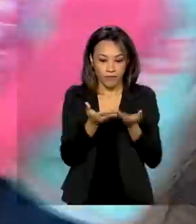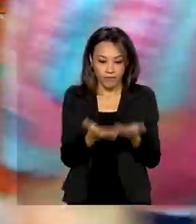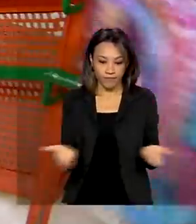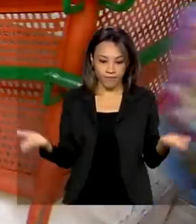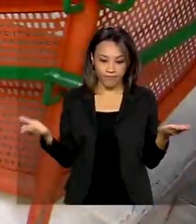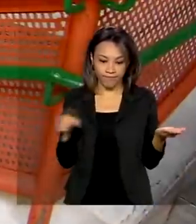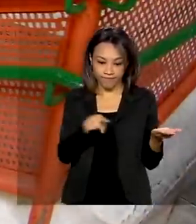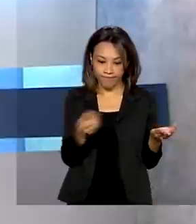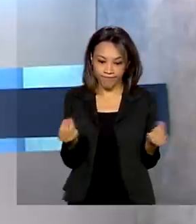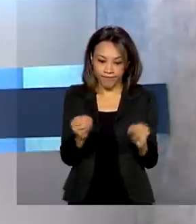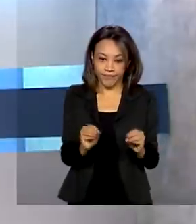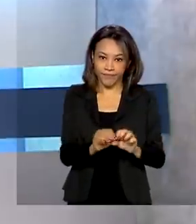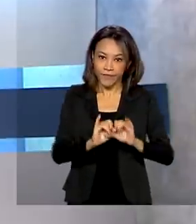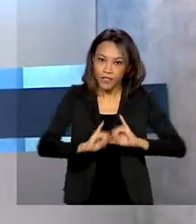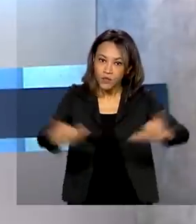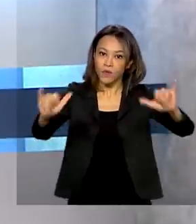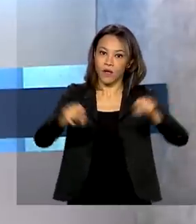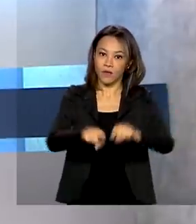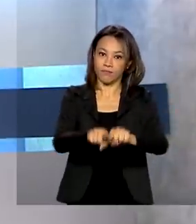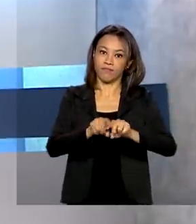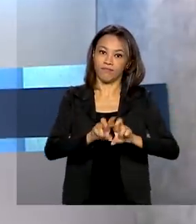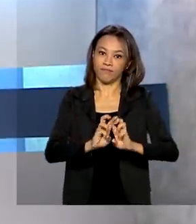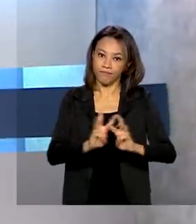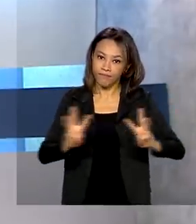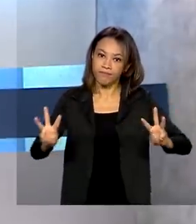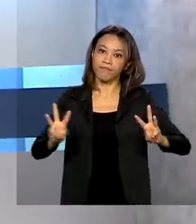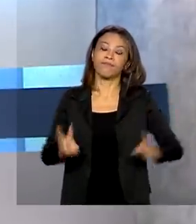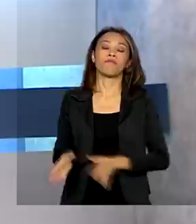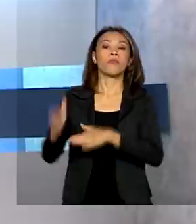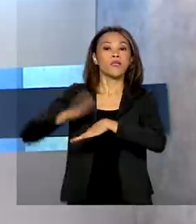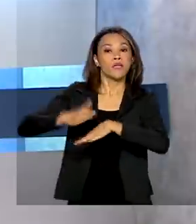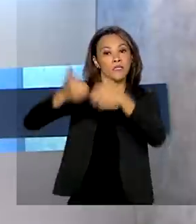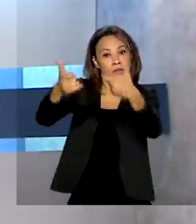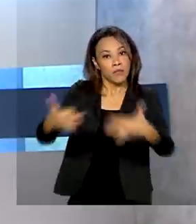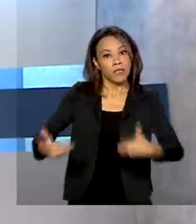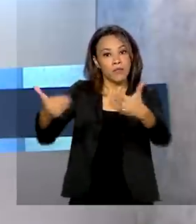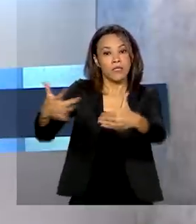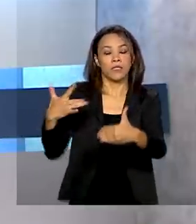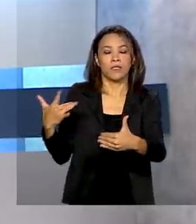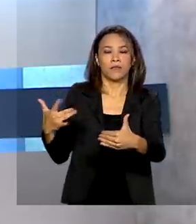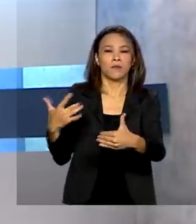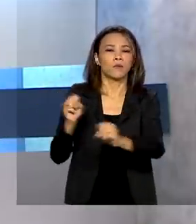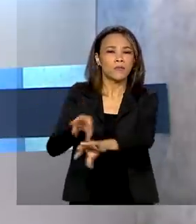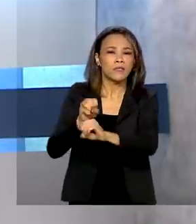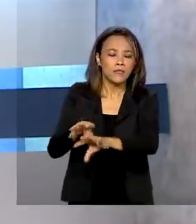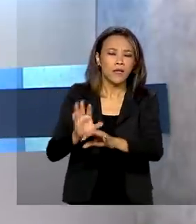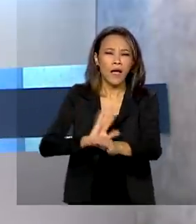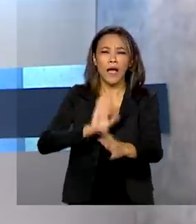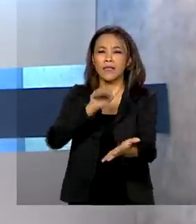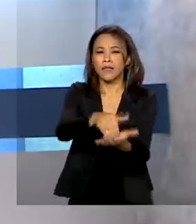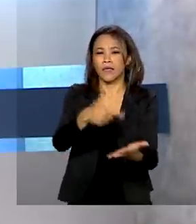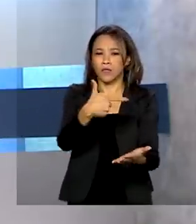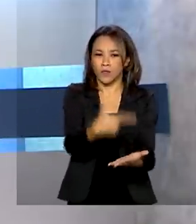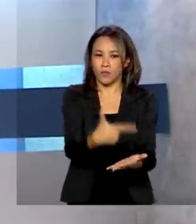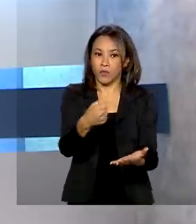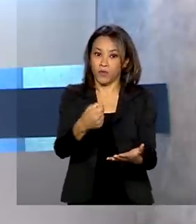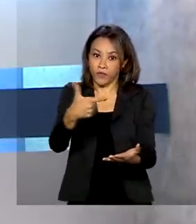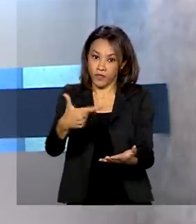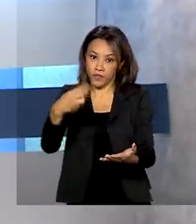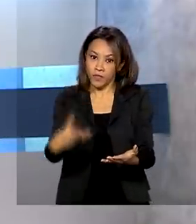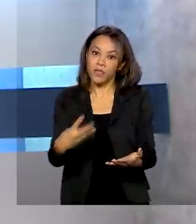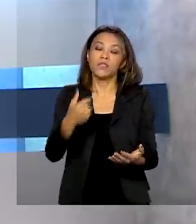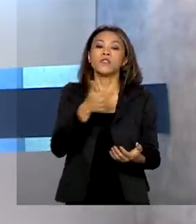.mec. Segundo o Ministério da Educação, a expectativa é de que, até 2023, 216